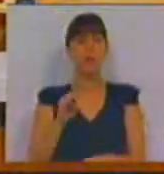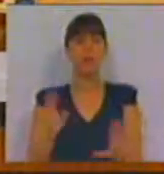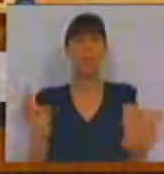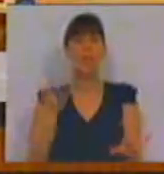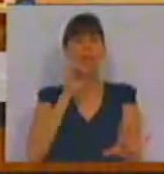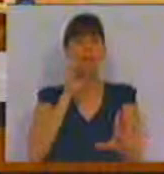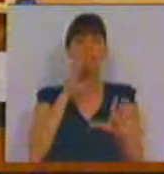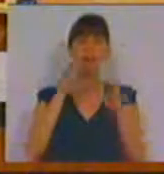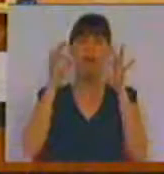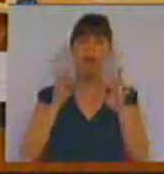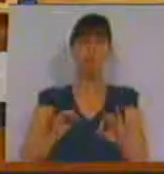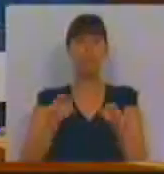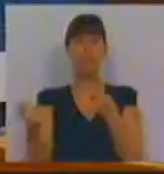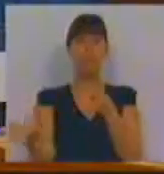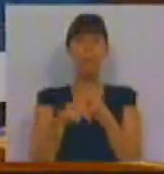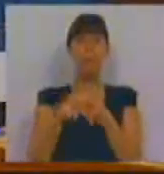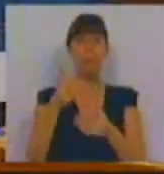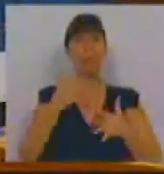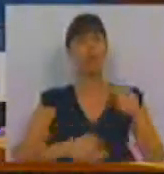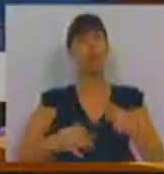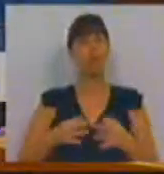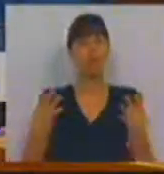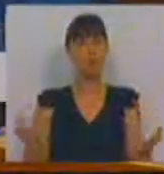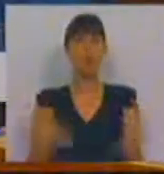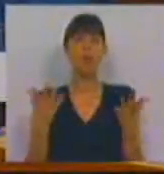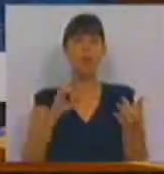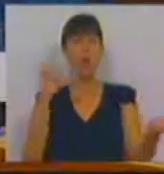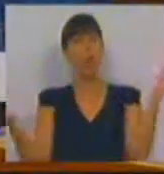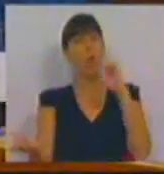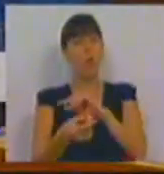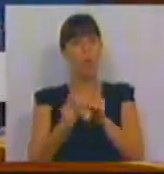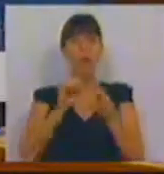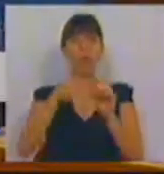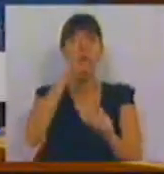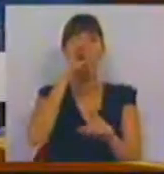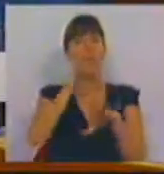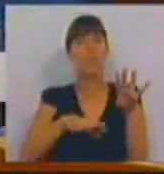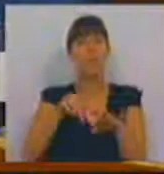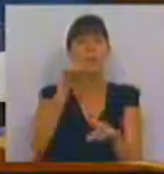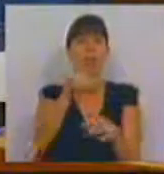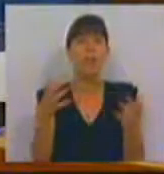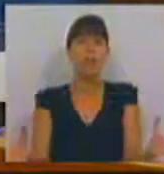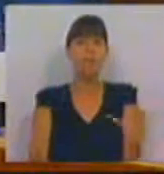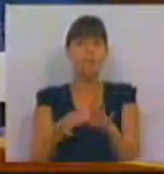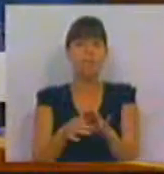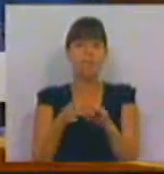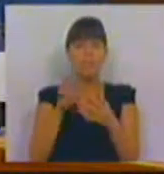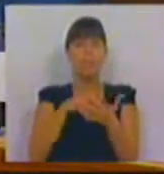que é a defesa da afirmação da proximidade da justiça e, portanto, contrária àquilo que o Governo tem feito em relação ao mapa